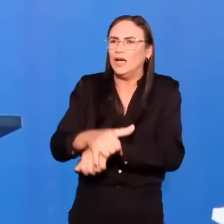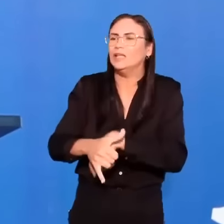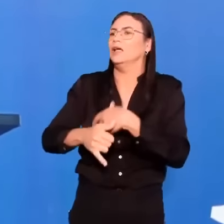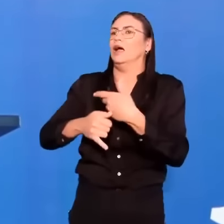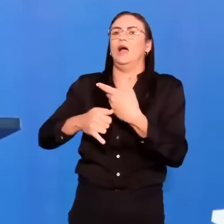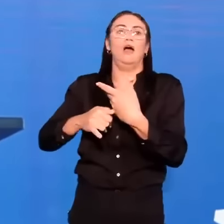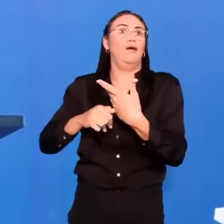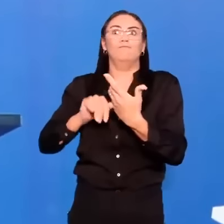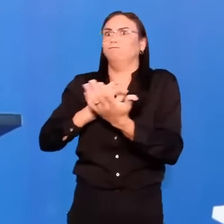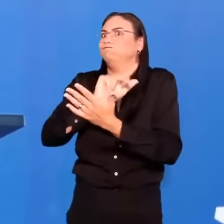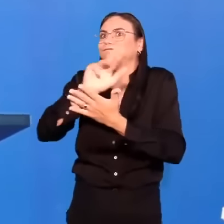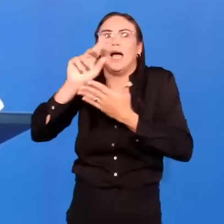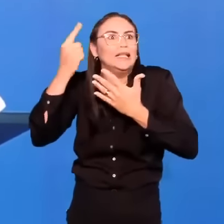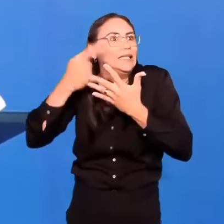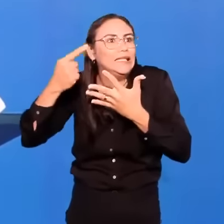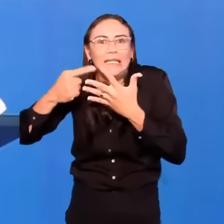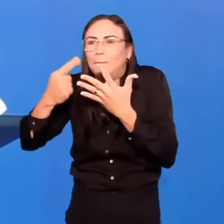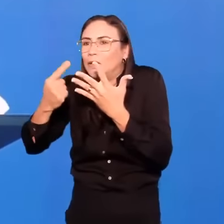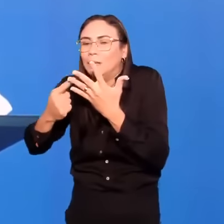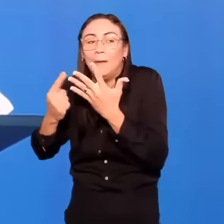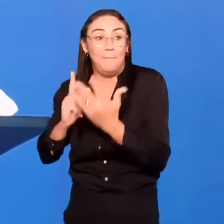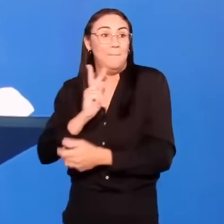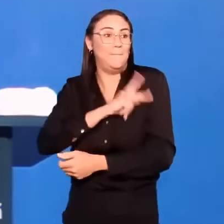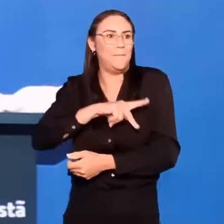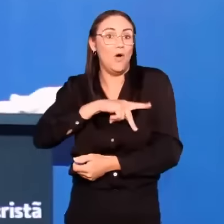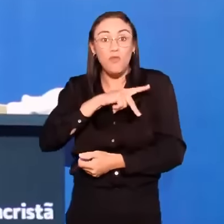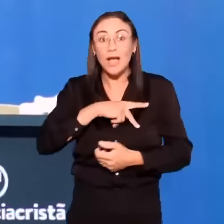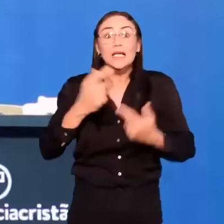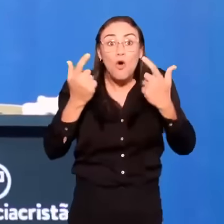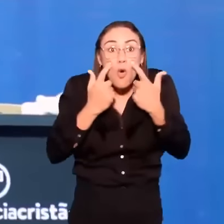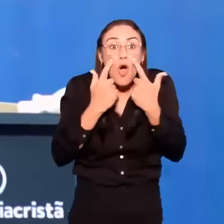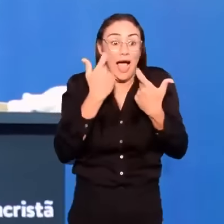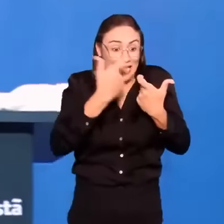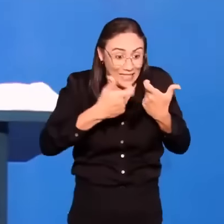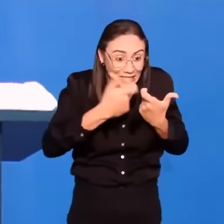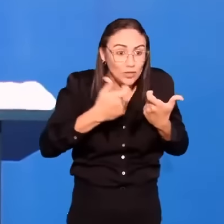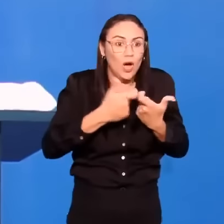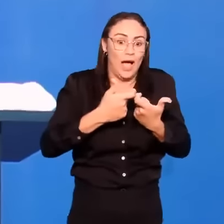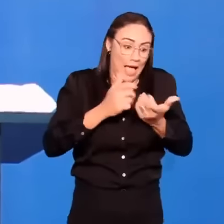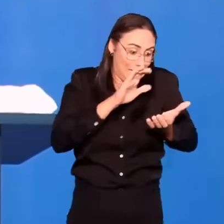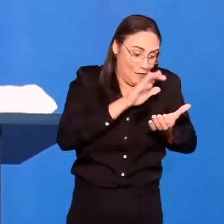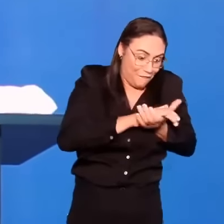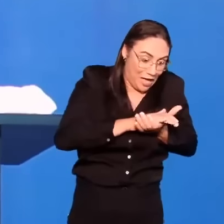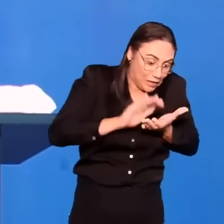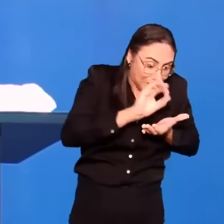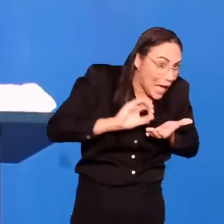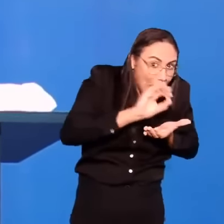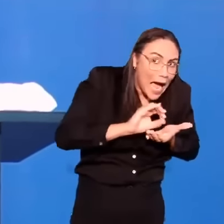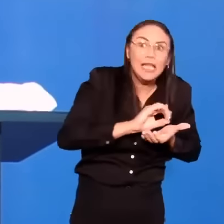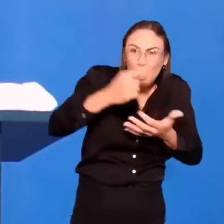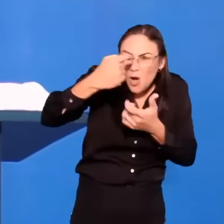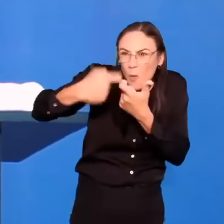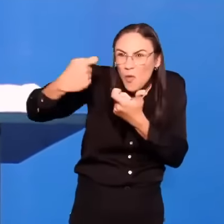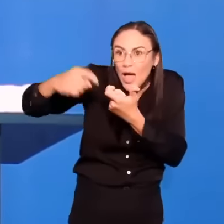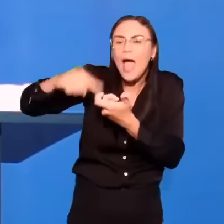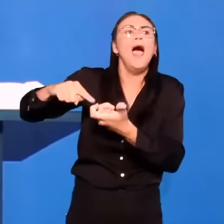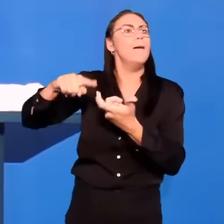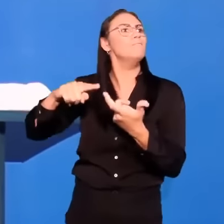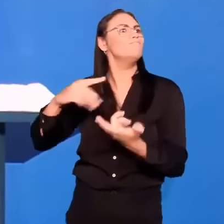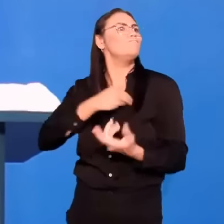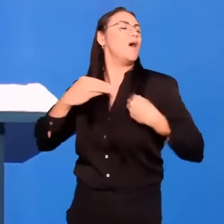bestialidade. E Paulo está dizendo todo tipo de pecado fora do sagrado matrimônio. É porneia. Primeiro.